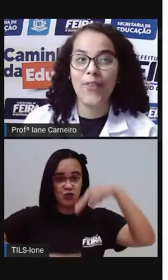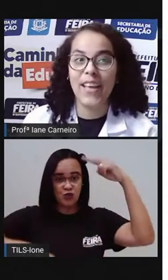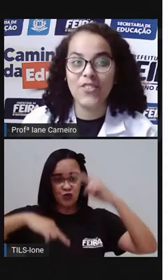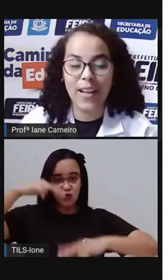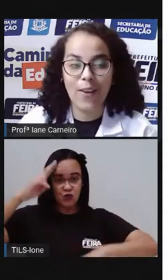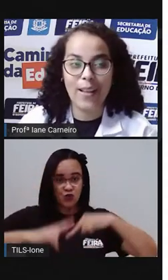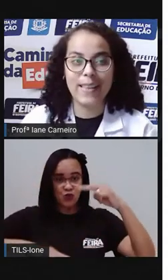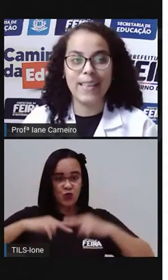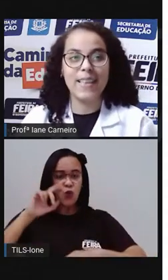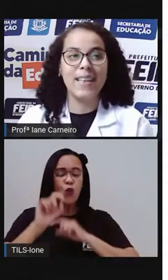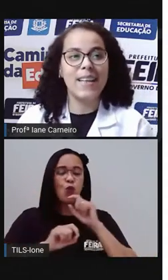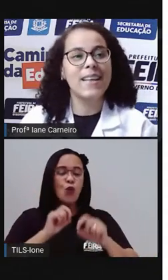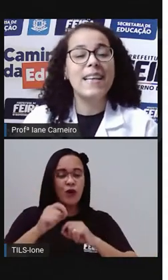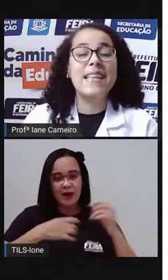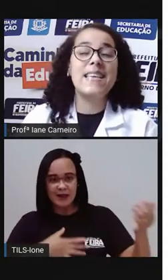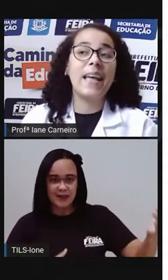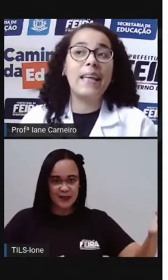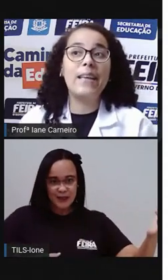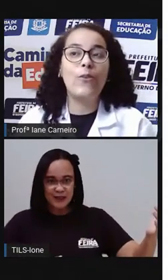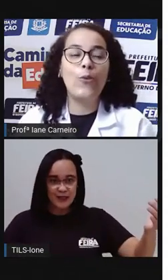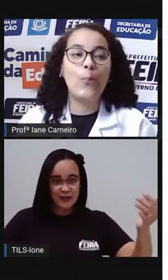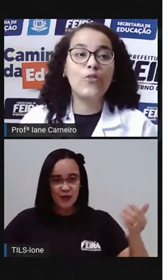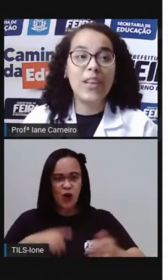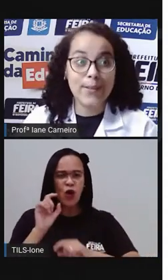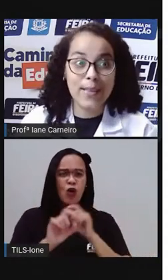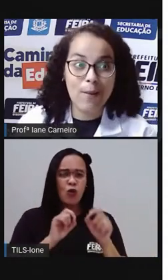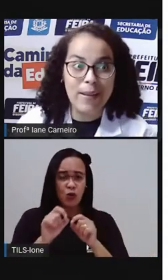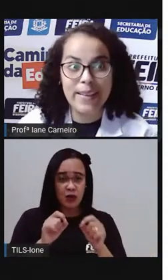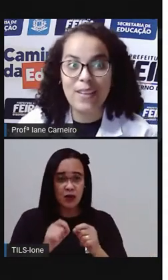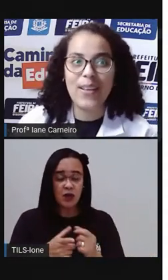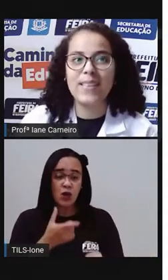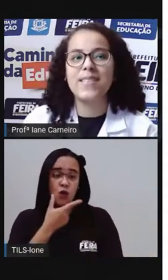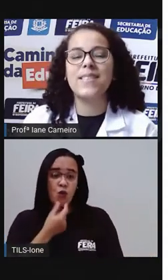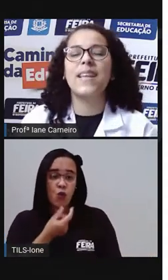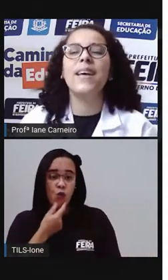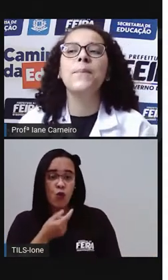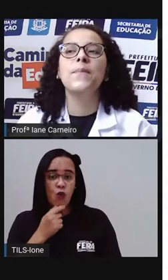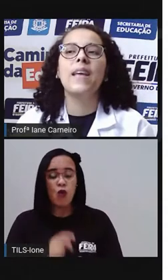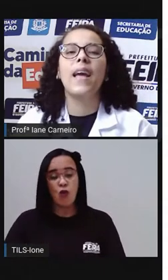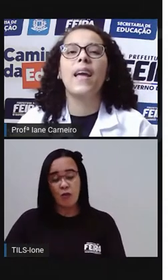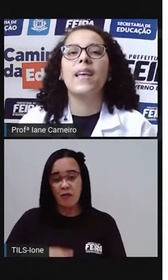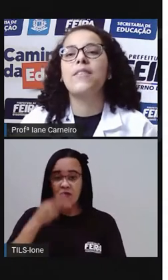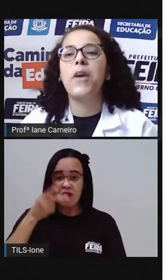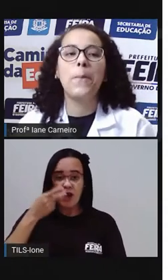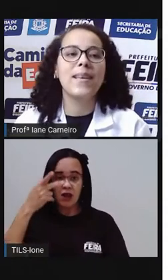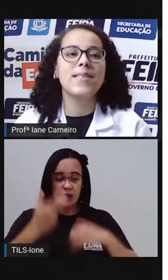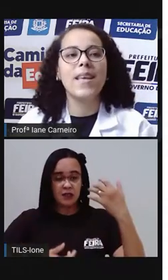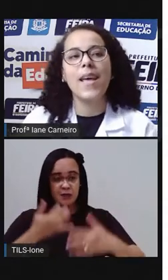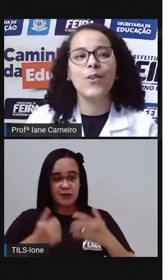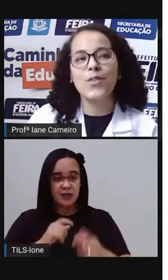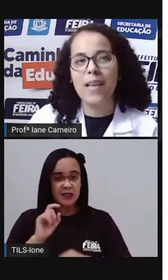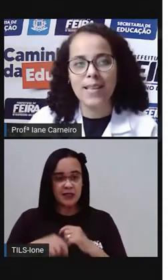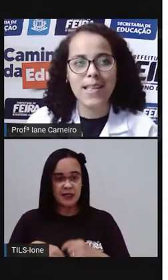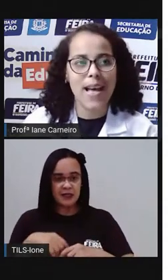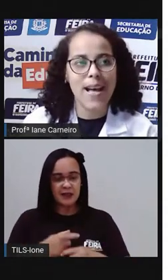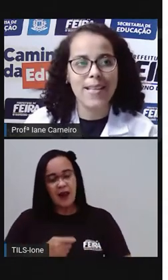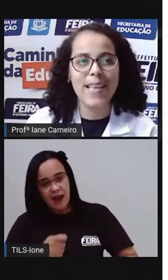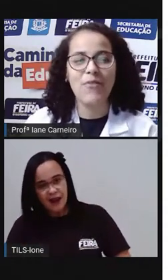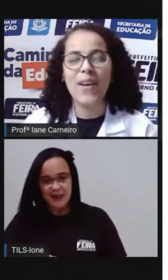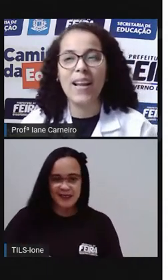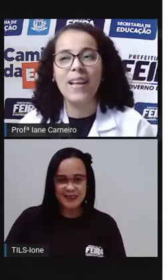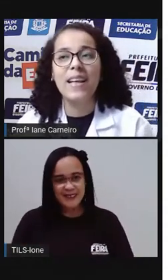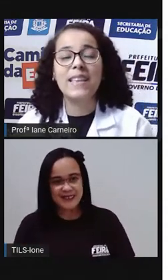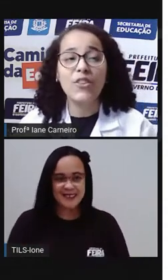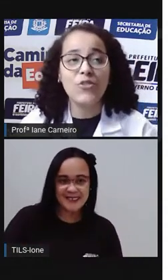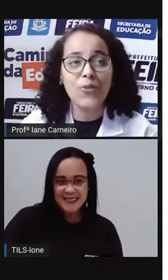na festa da quadrilha, e aí, o puxador da quadrilha fala assim, que é o passeio dos casais.